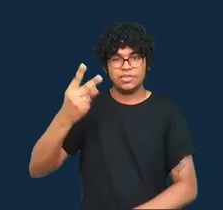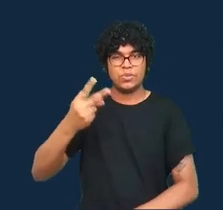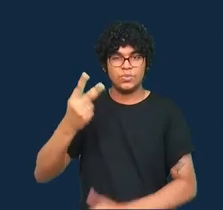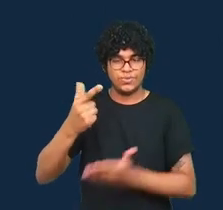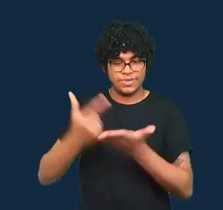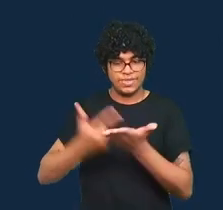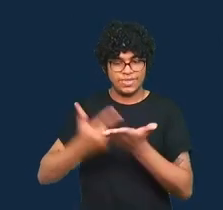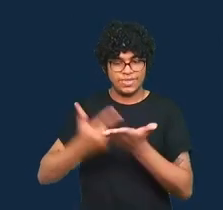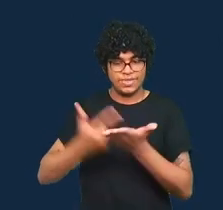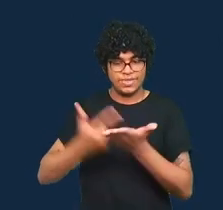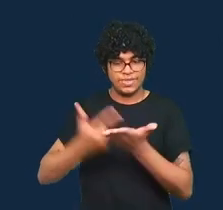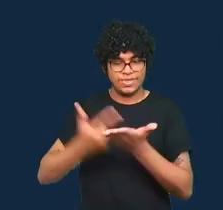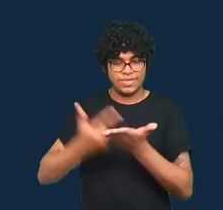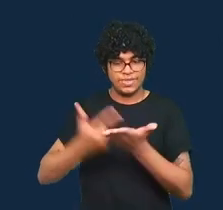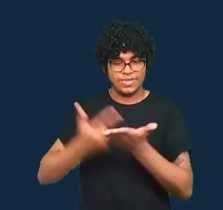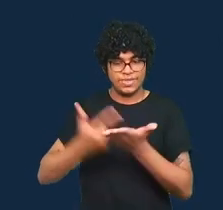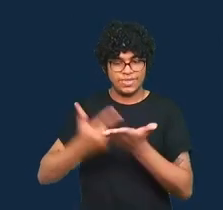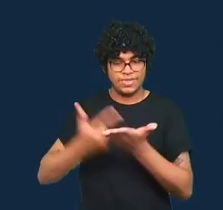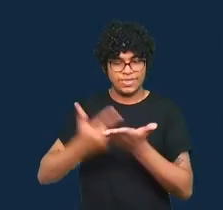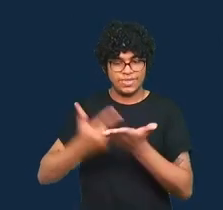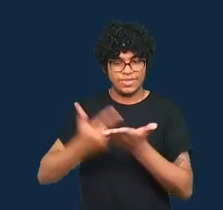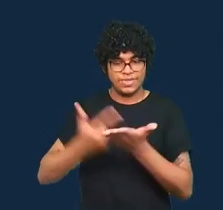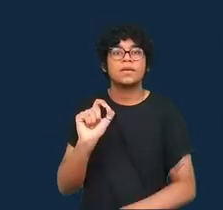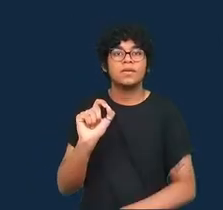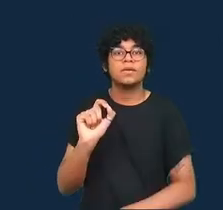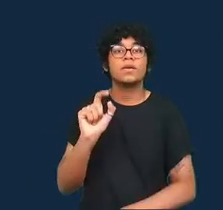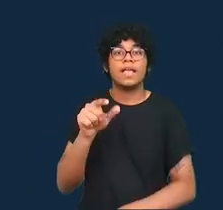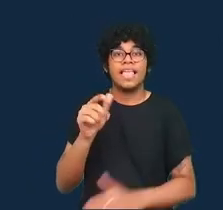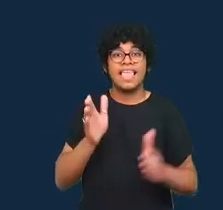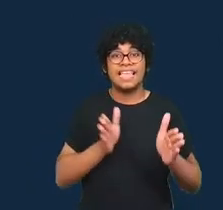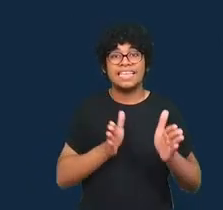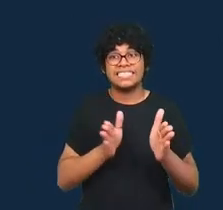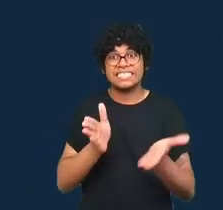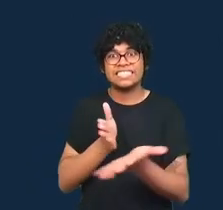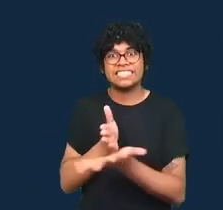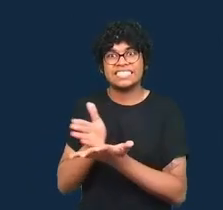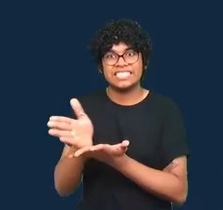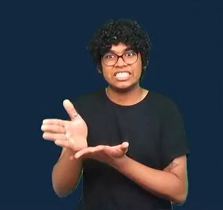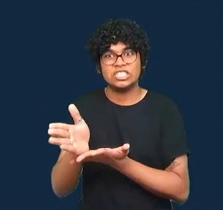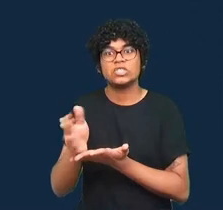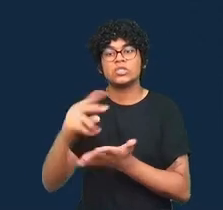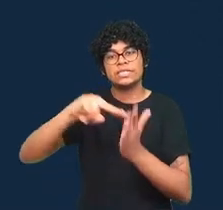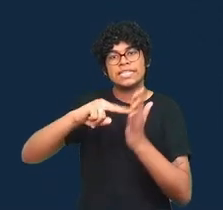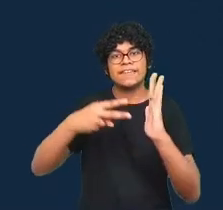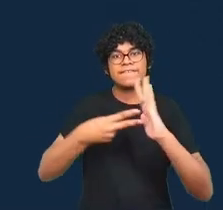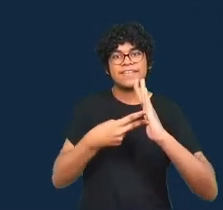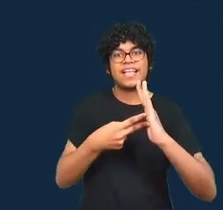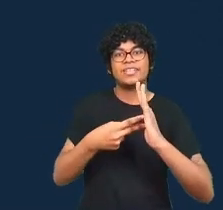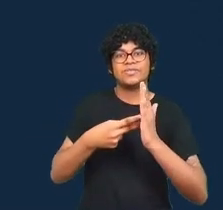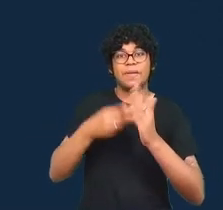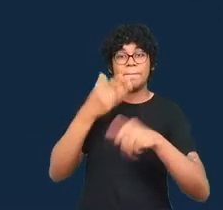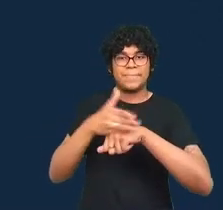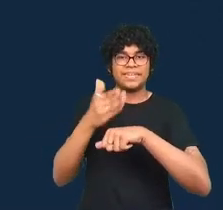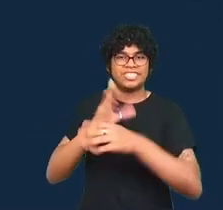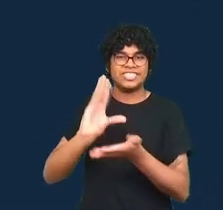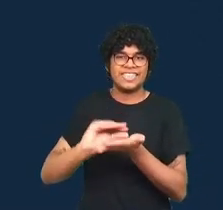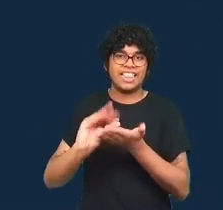ano, diz no sentido de uma prática de dados crítica. E o que isso significa?